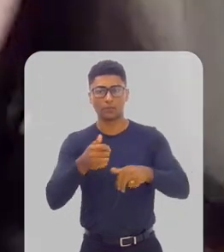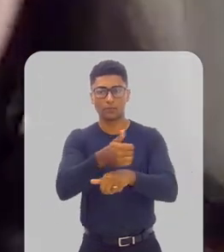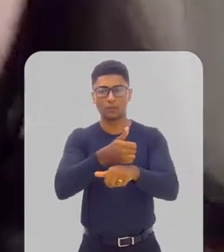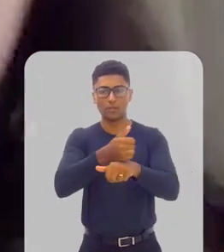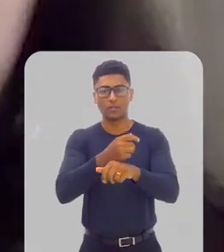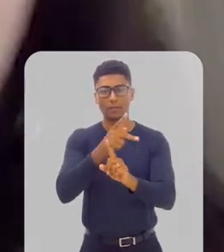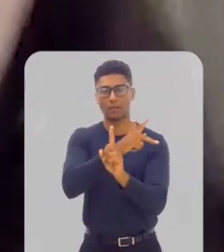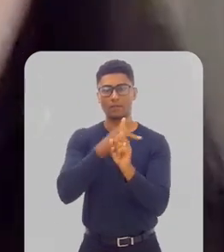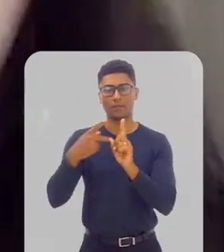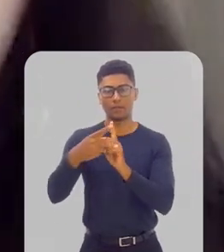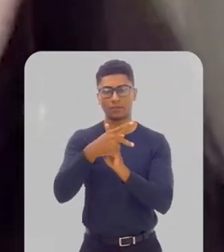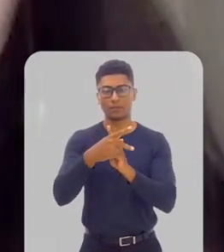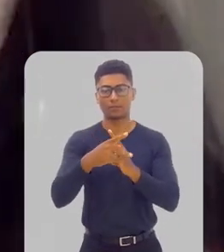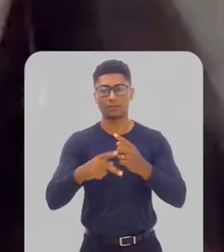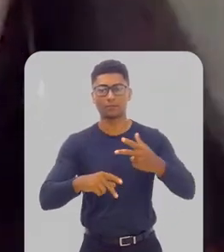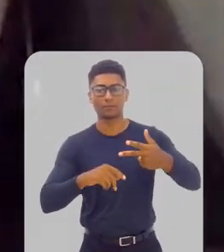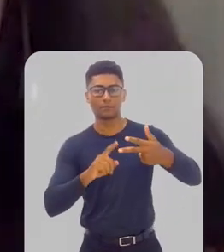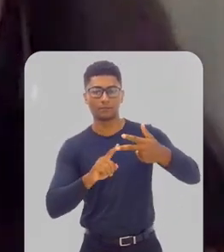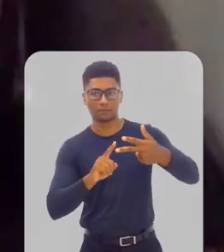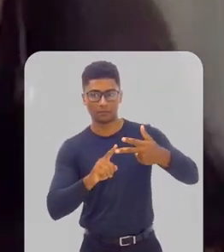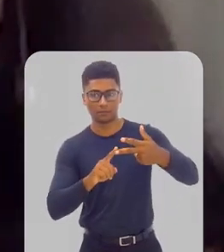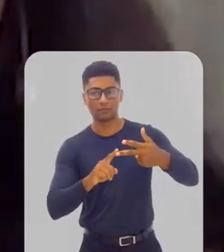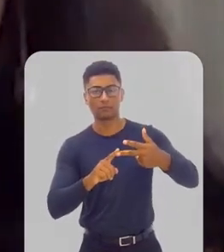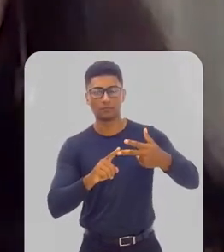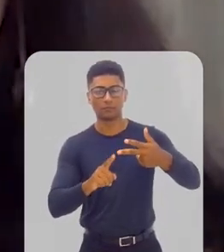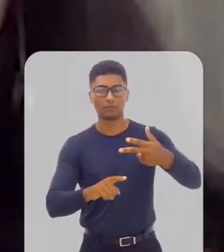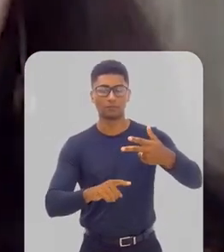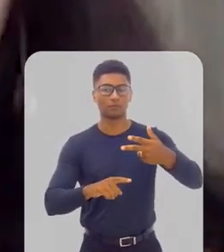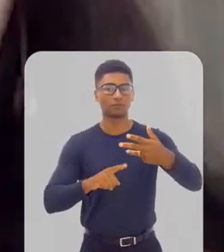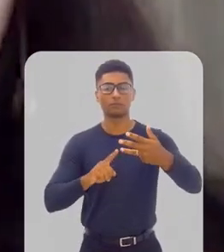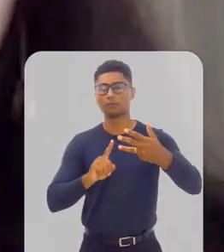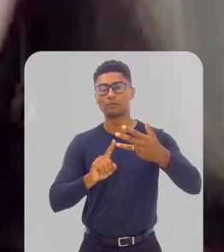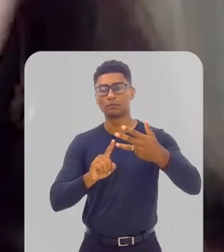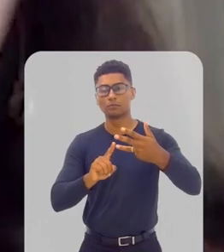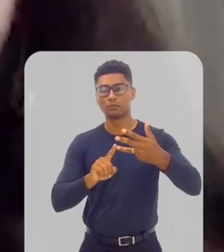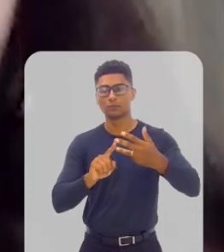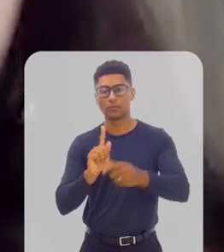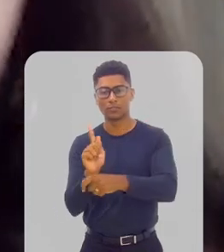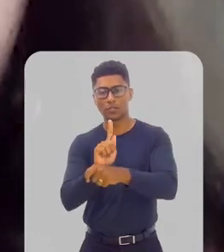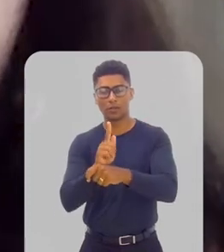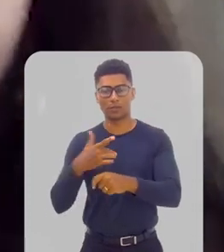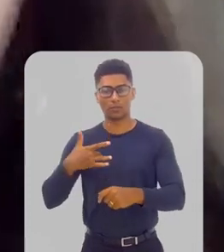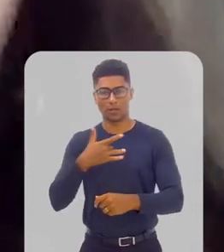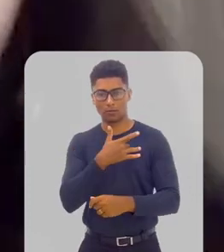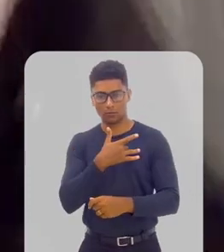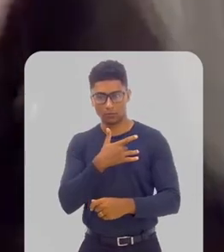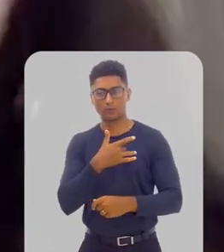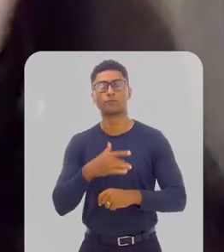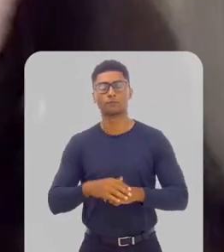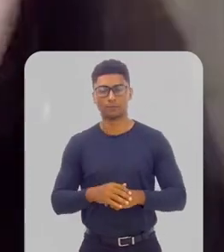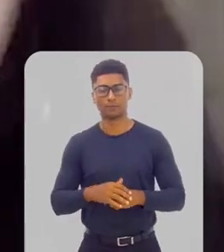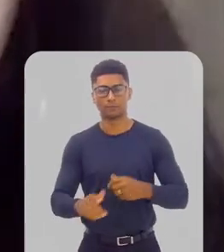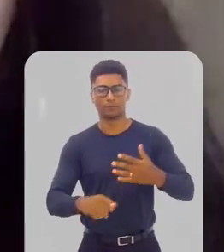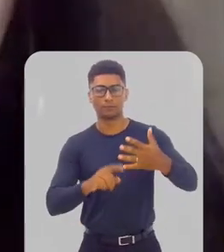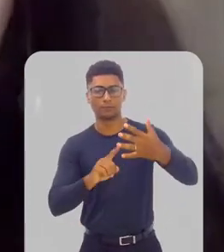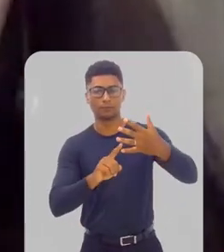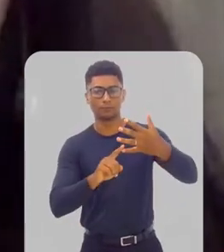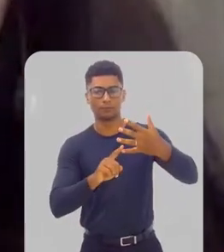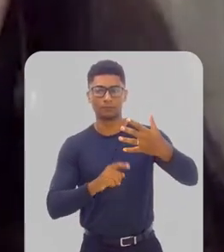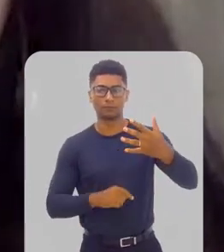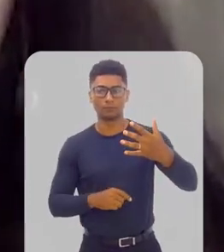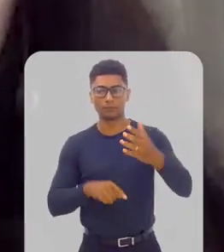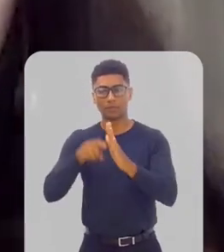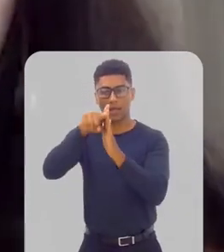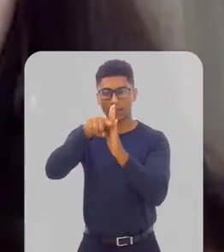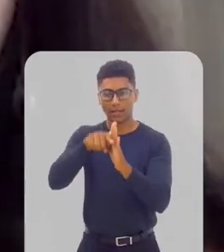especialista em previdência social, atuam majoritariamente no Rio Previdência, especialista em gestão da saúde, atuam majoritariamente na Secretaria de